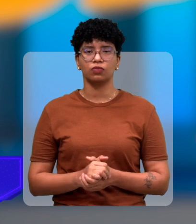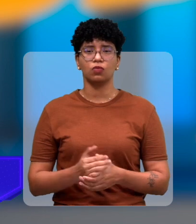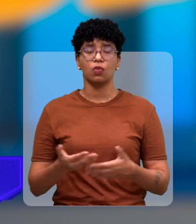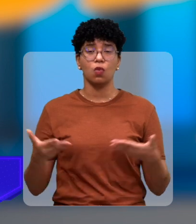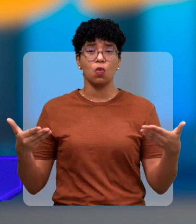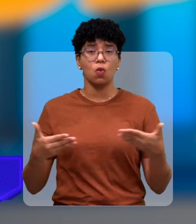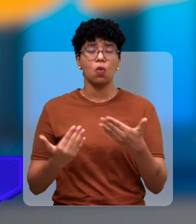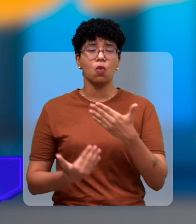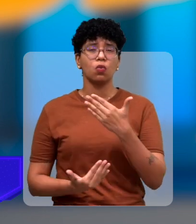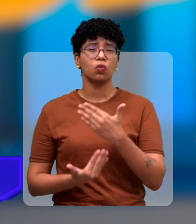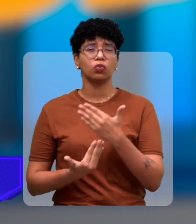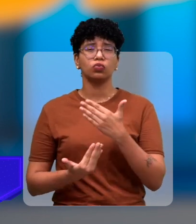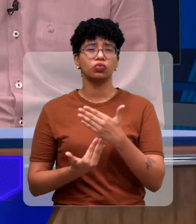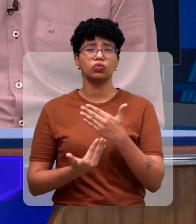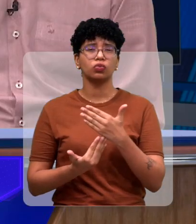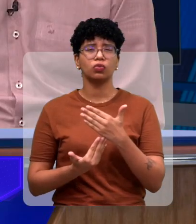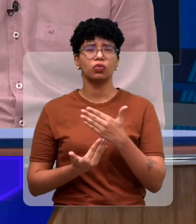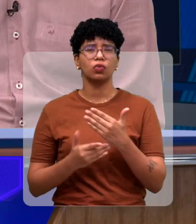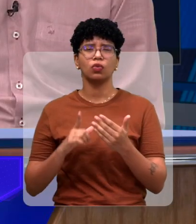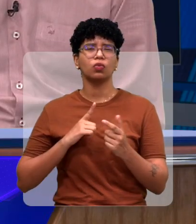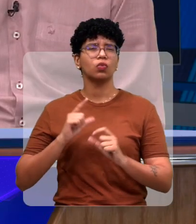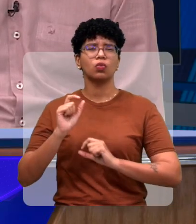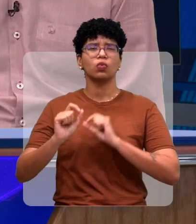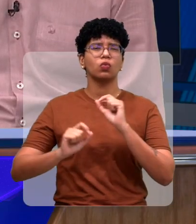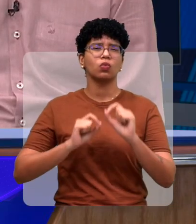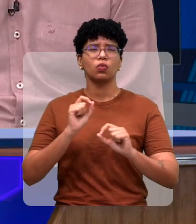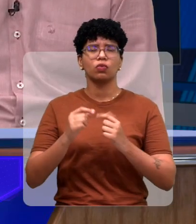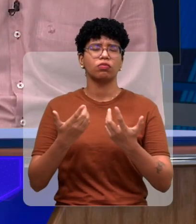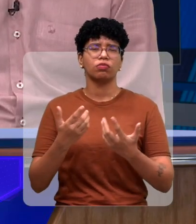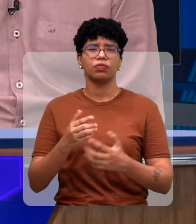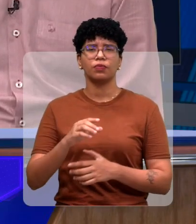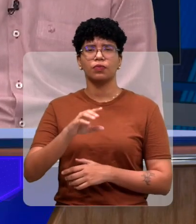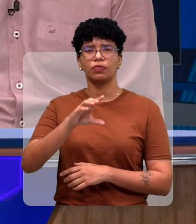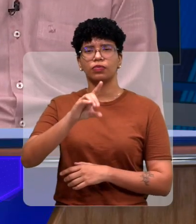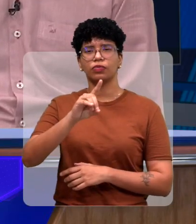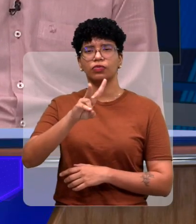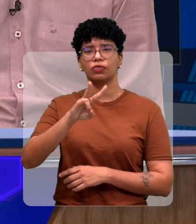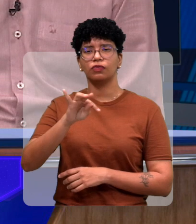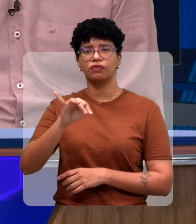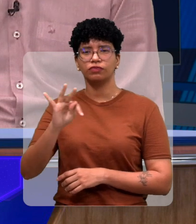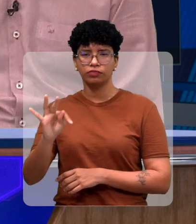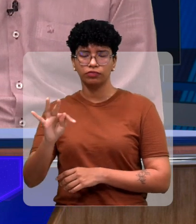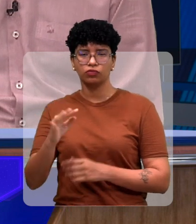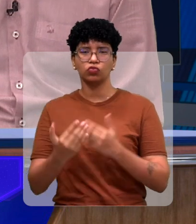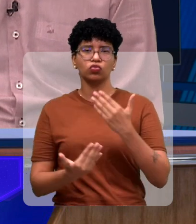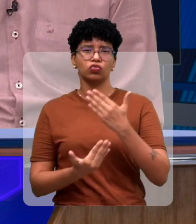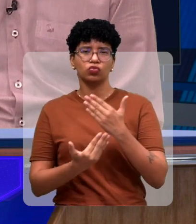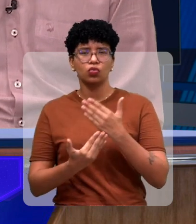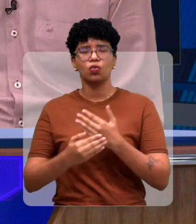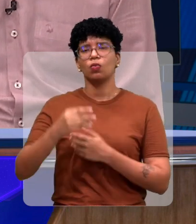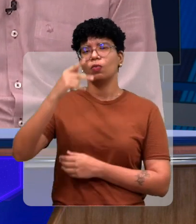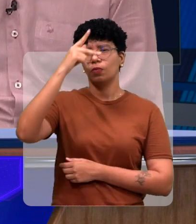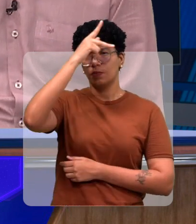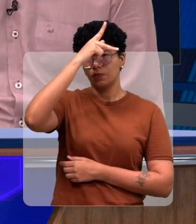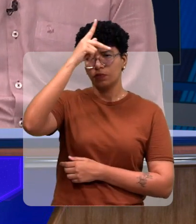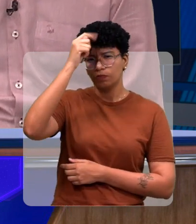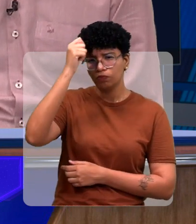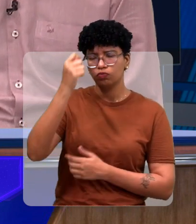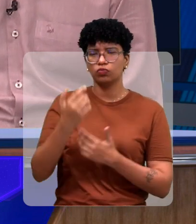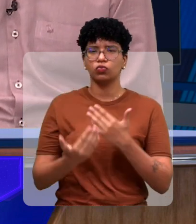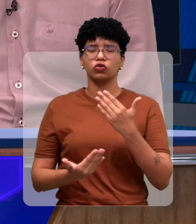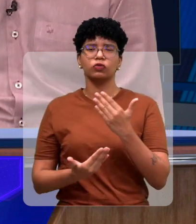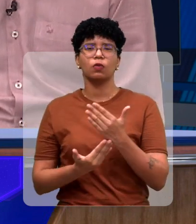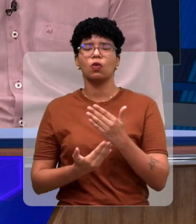O hoje de Timon oferece o quê? Se a gente for dizer assim, a Devist de Timon, a